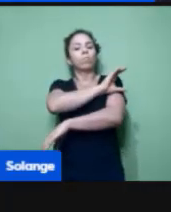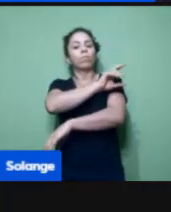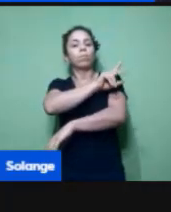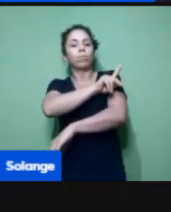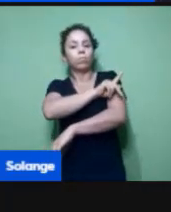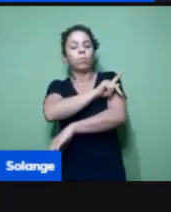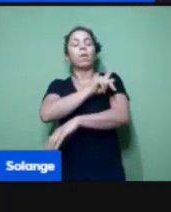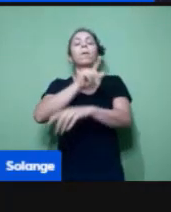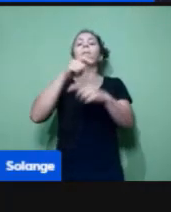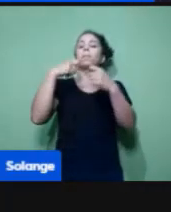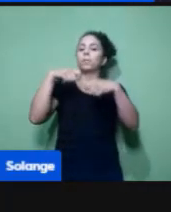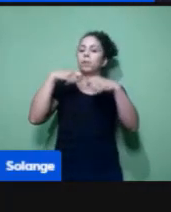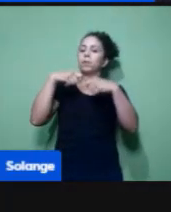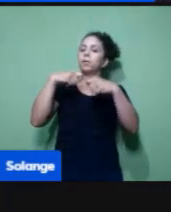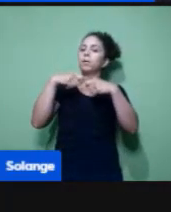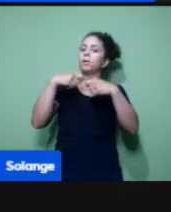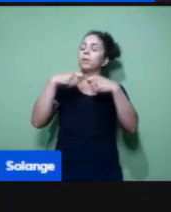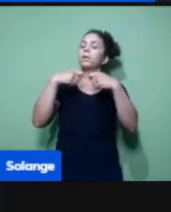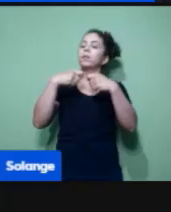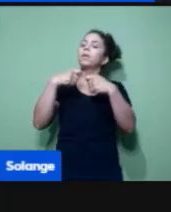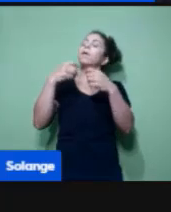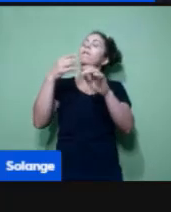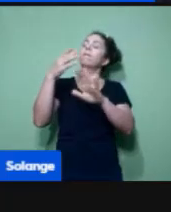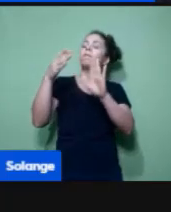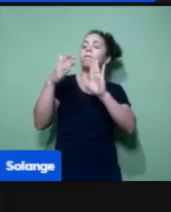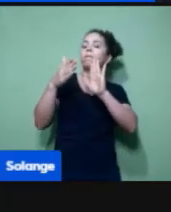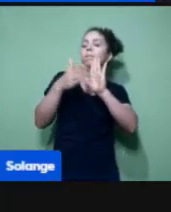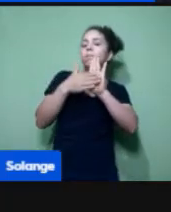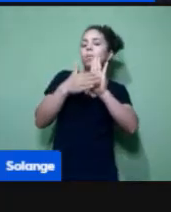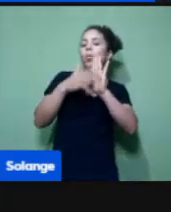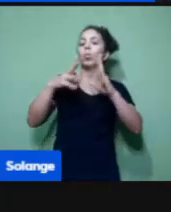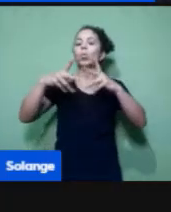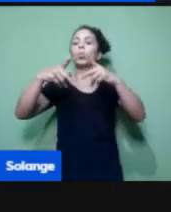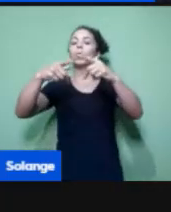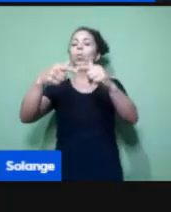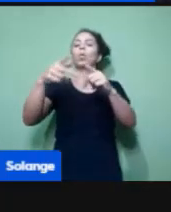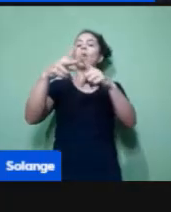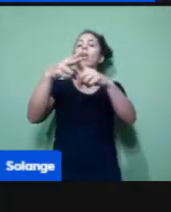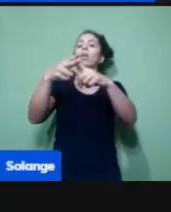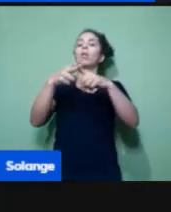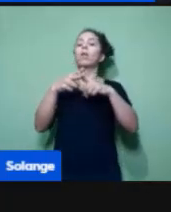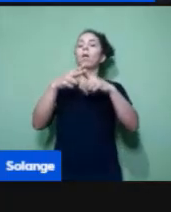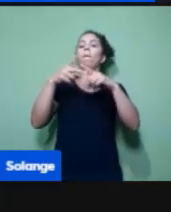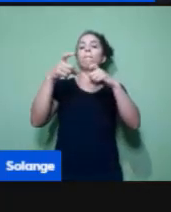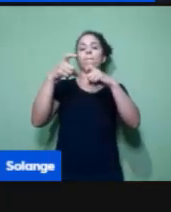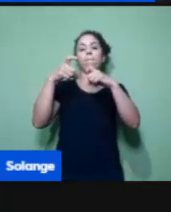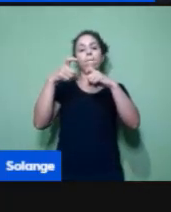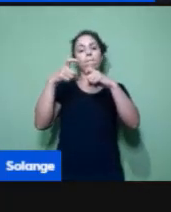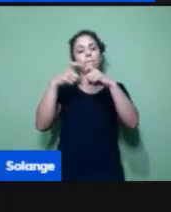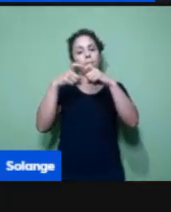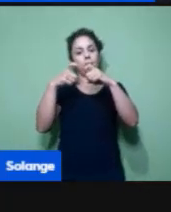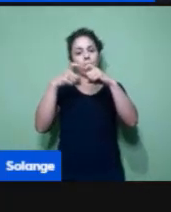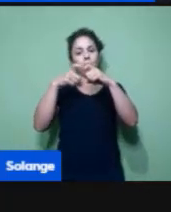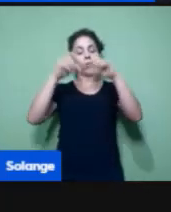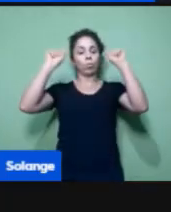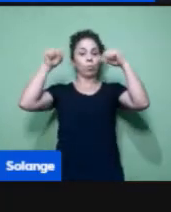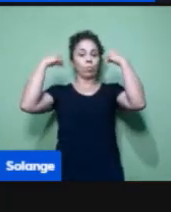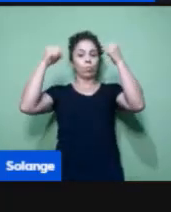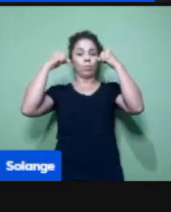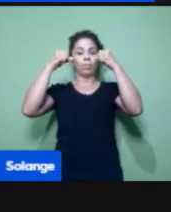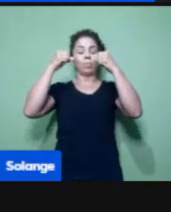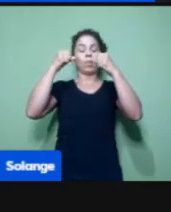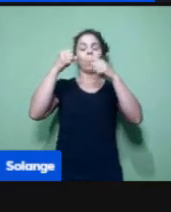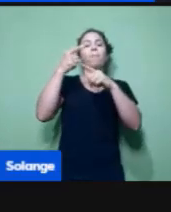Por que que nós estamos colocando isso? Porque, às vezes, tem alguns atestados que acabam não chegando até